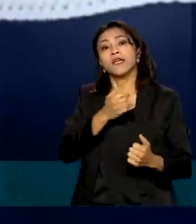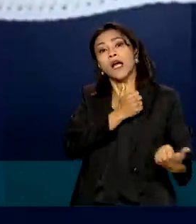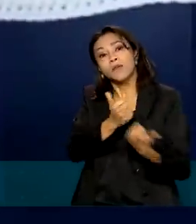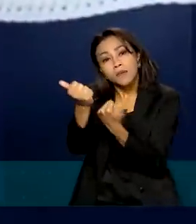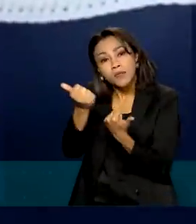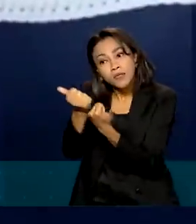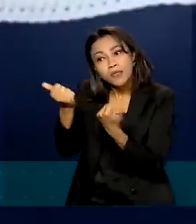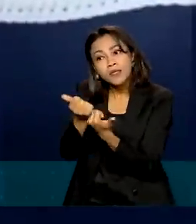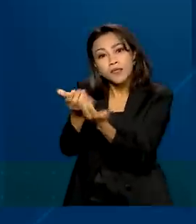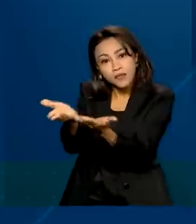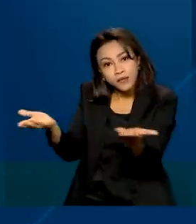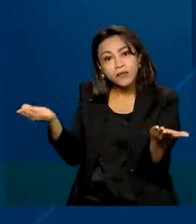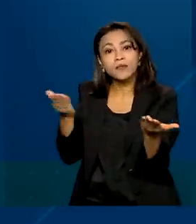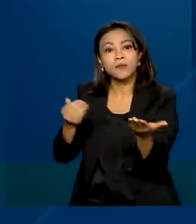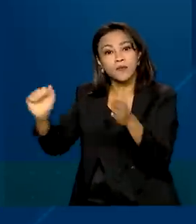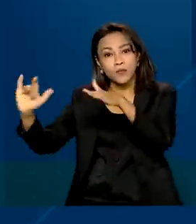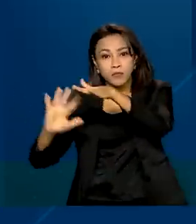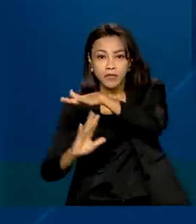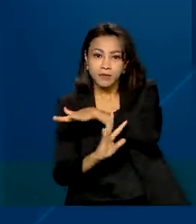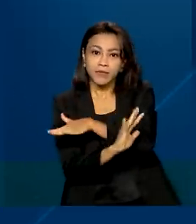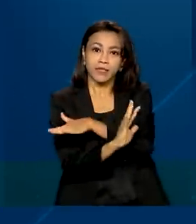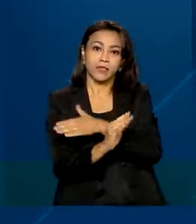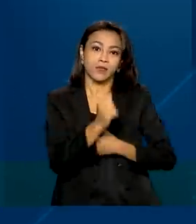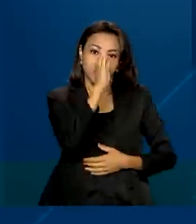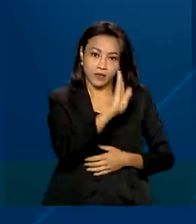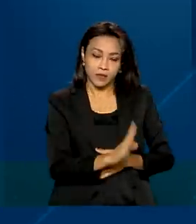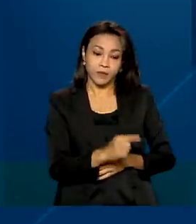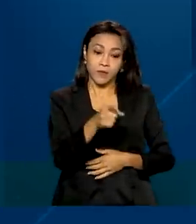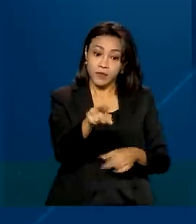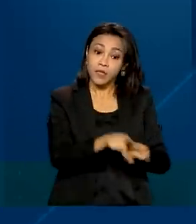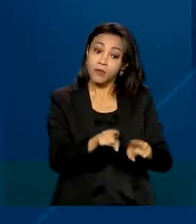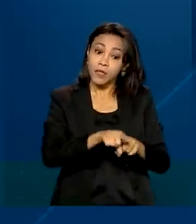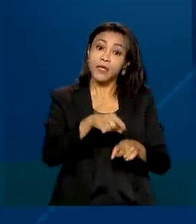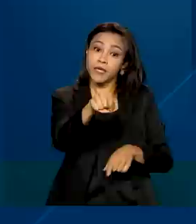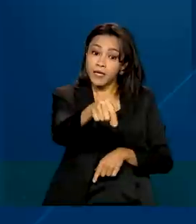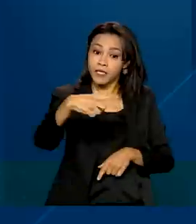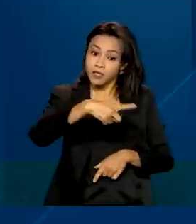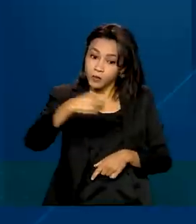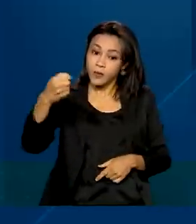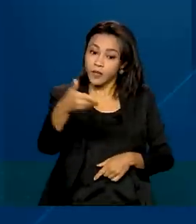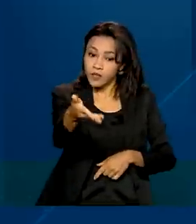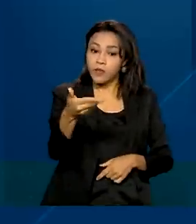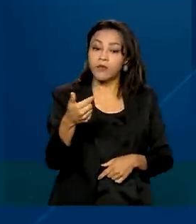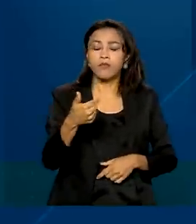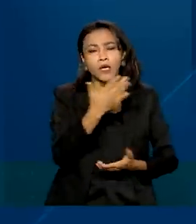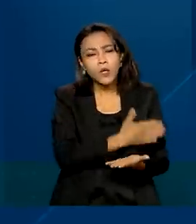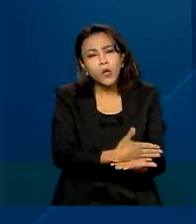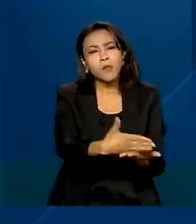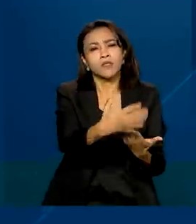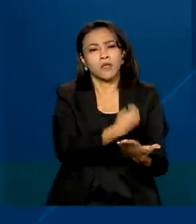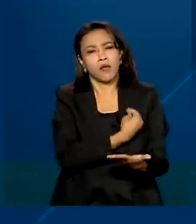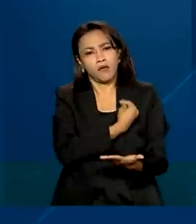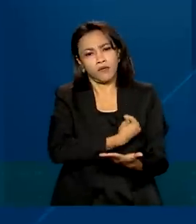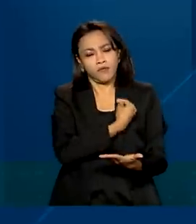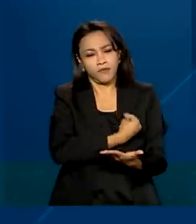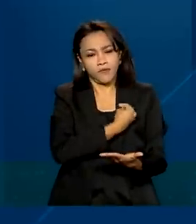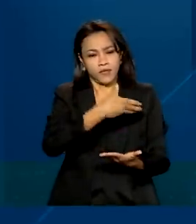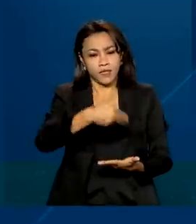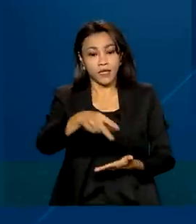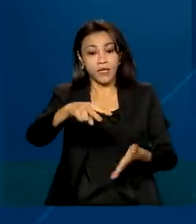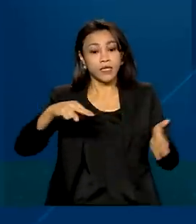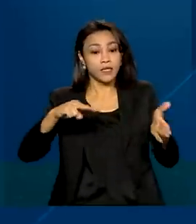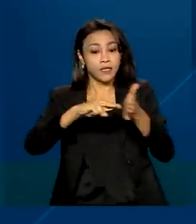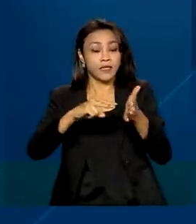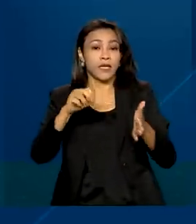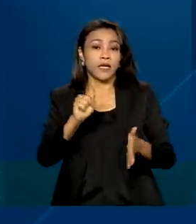aos imigrantes. O Brasil também foi o destino escolhido pelo Bacher para recomeçar a vida. O sírio chegou em